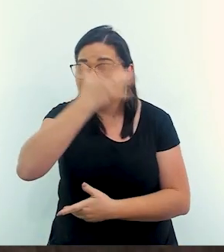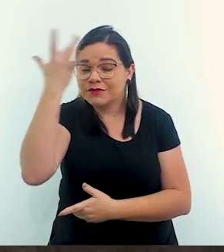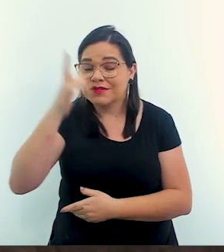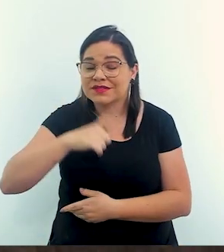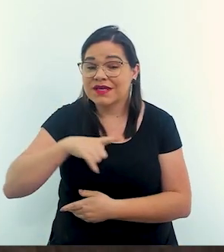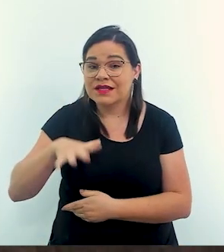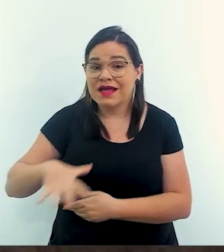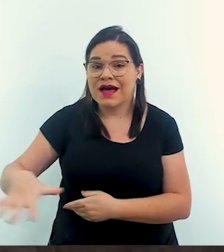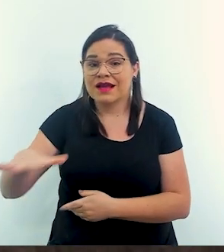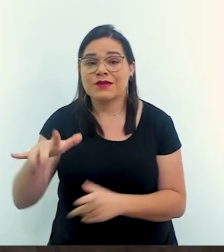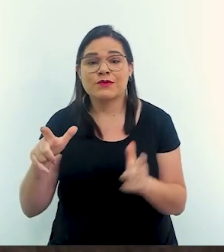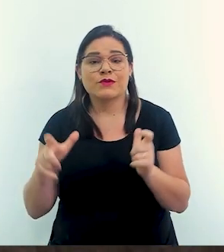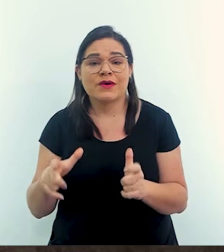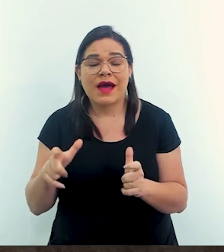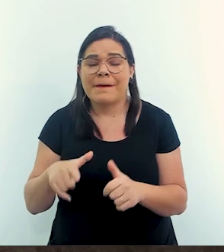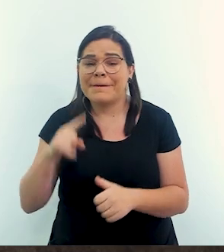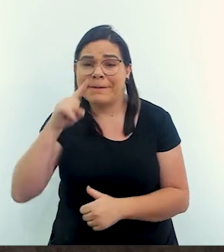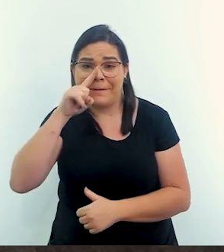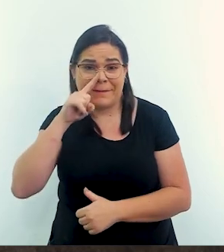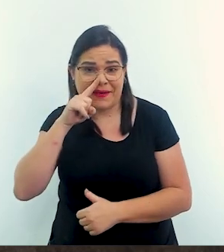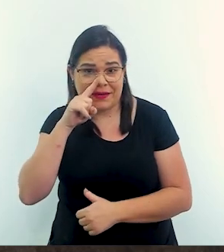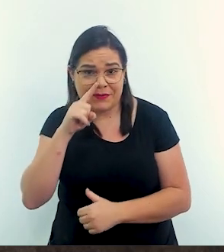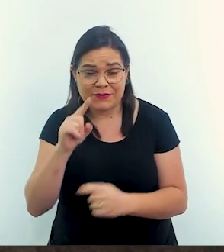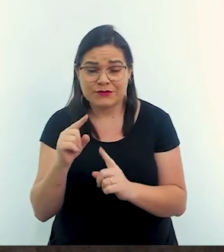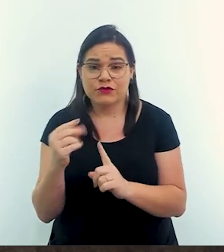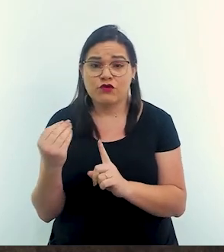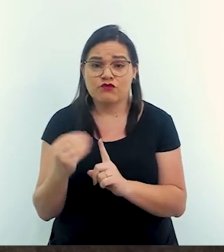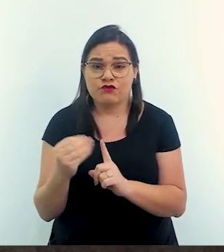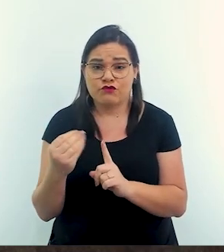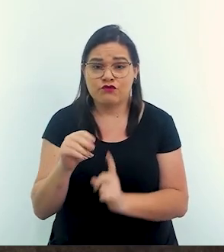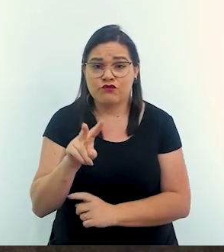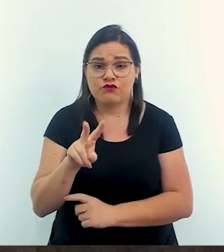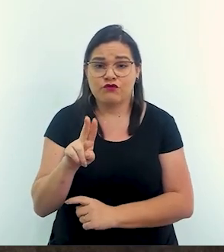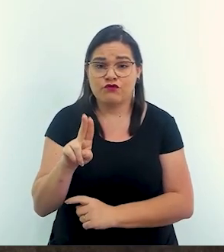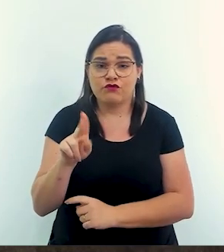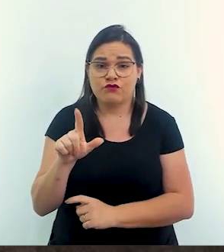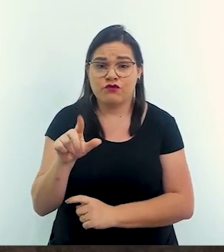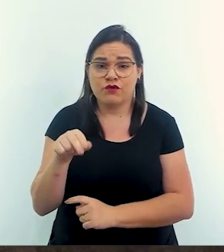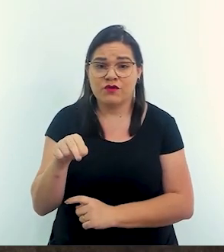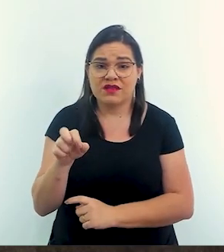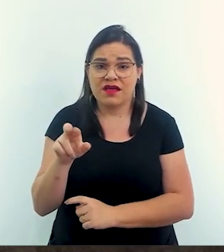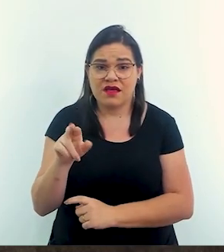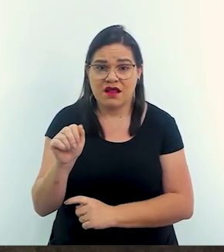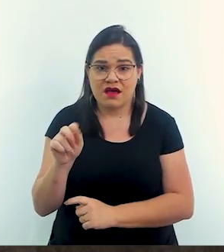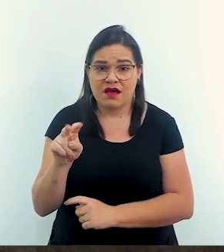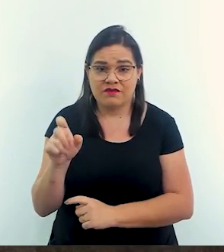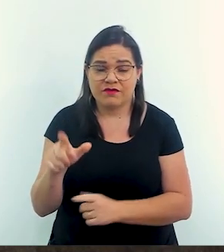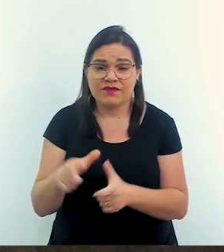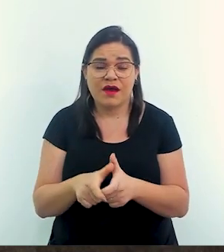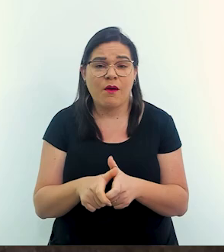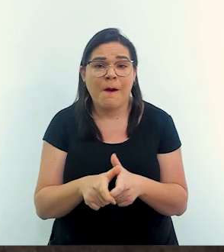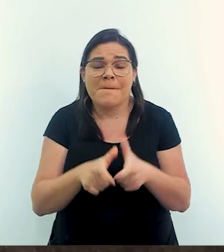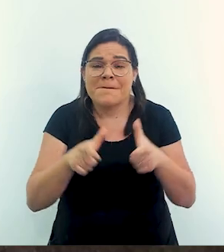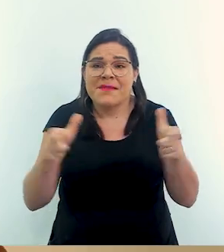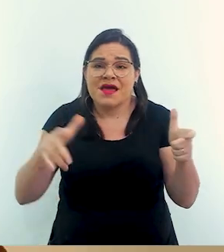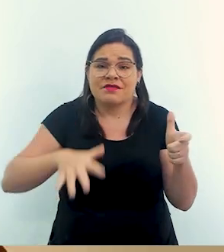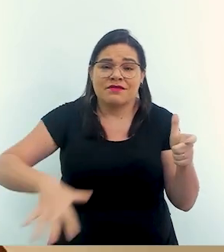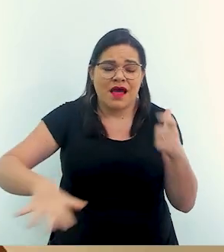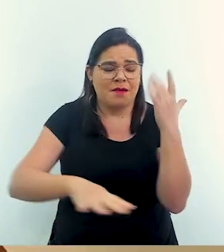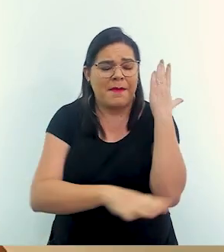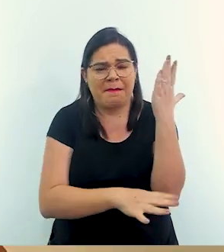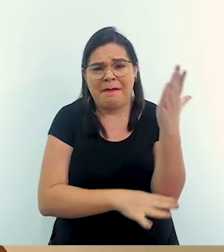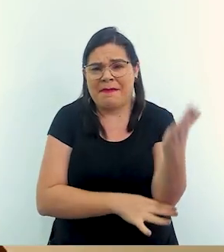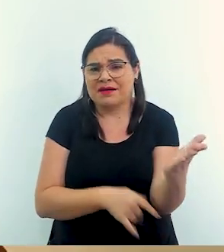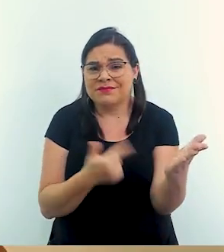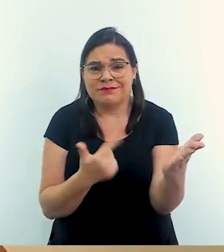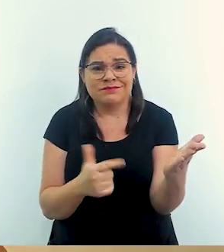vezes elas estão em áreas de vulnerabilidade. A gente está tendo, infelizmente, um aumento da área urbana, um desmatamento